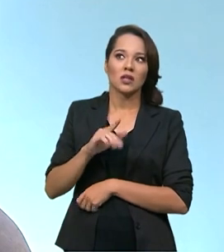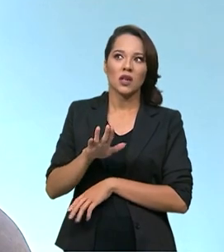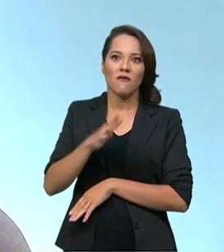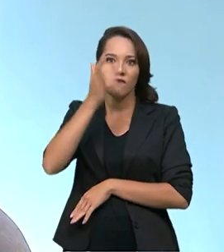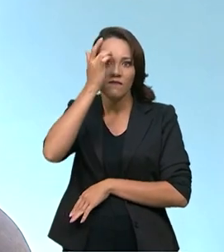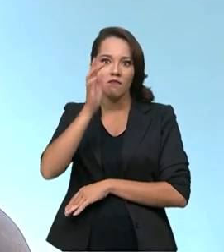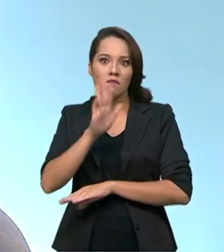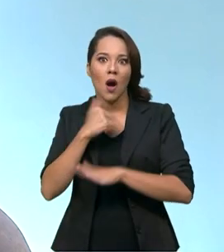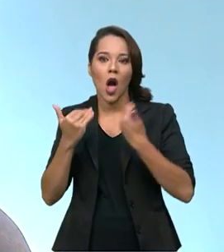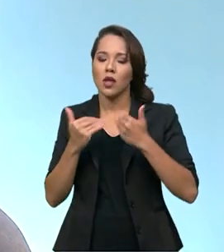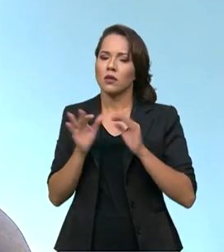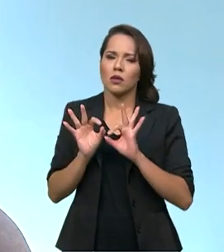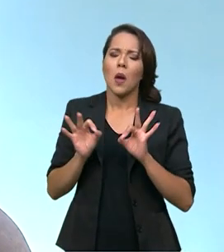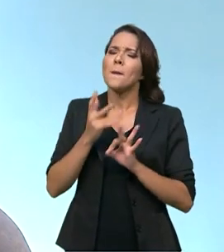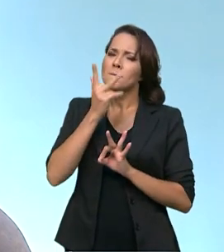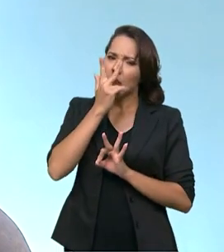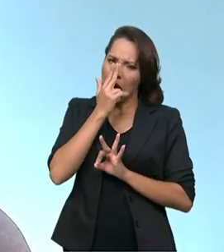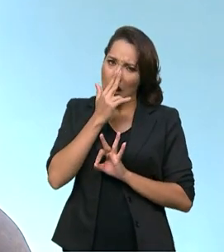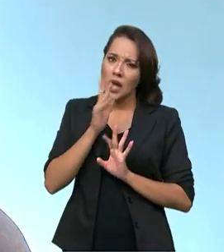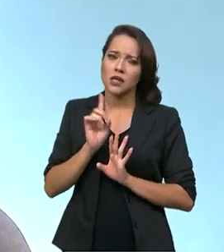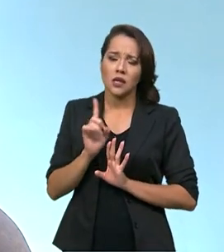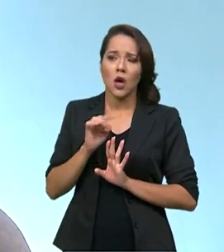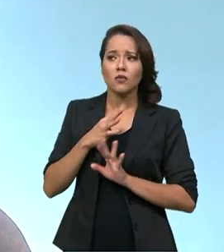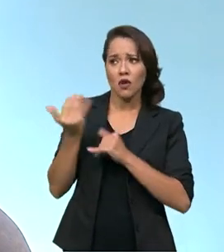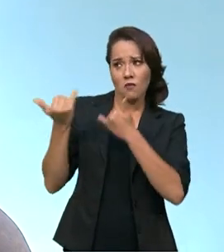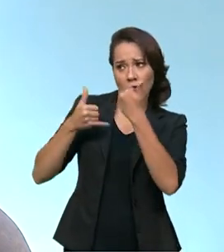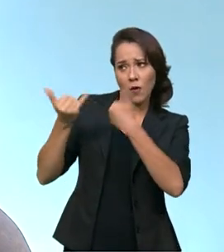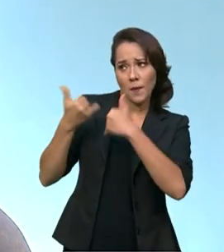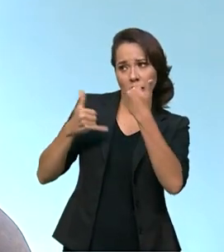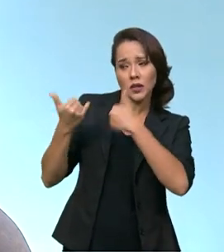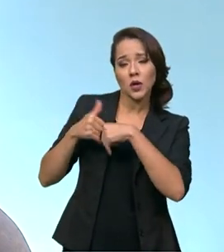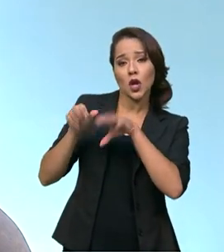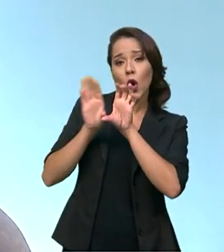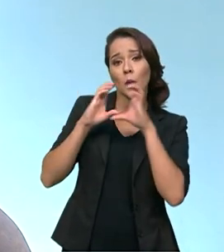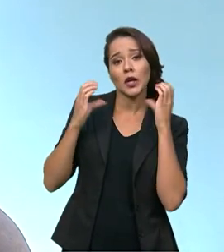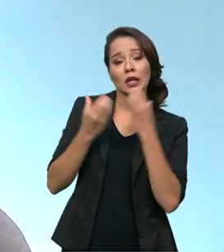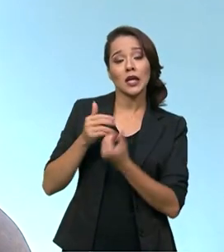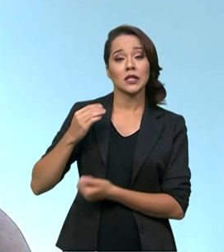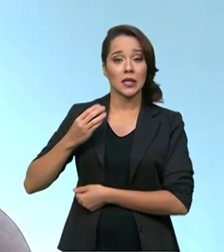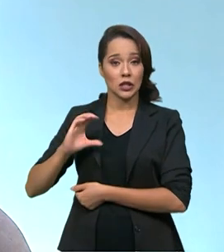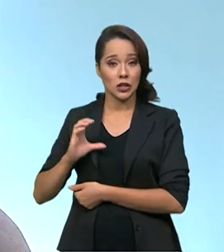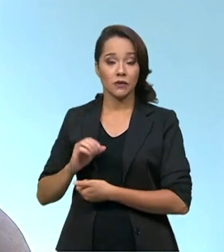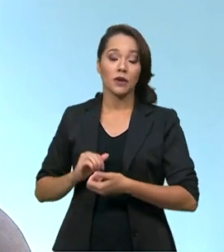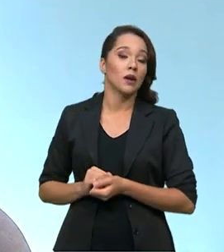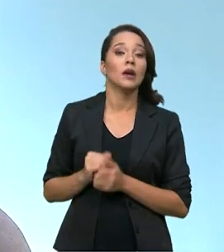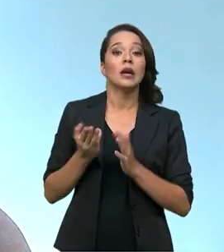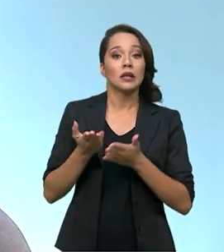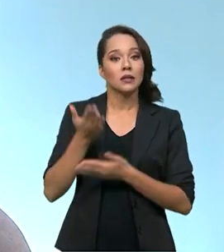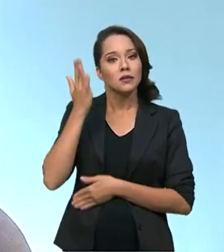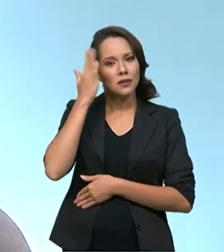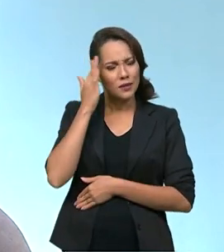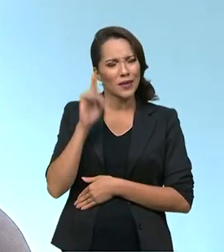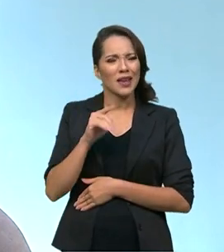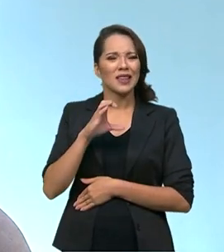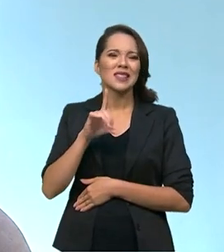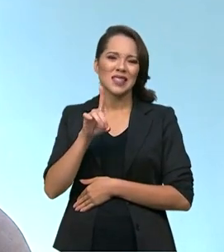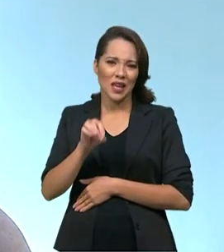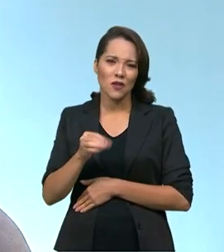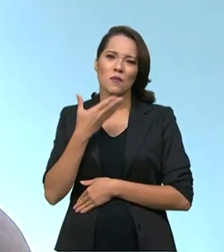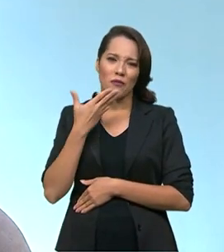letalidade assim. Pelo menos é o que nós temos recebido de informações da comunidade científica. Embora seja cedo para falar